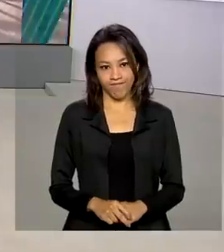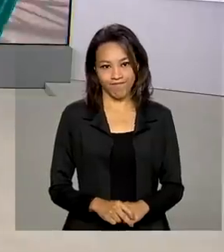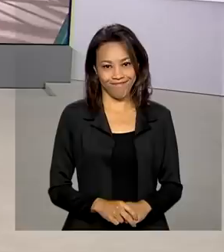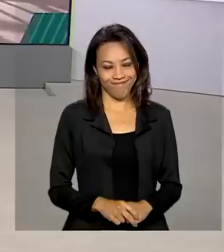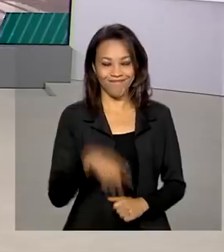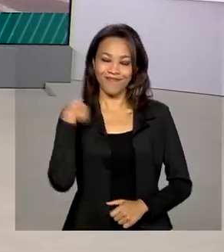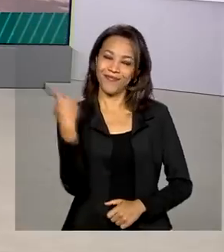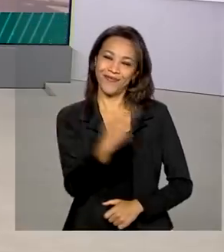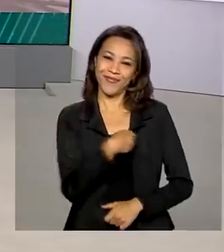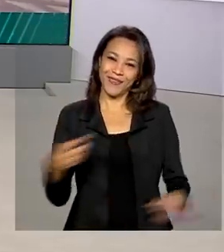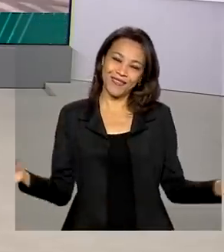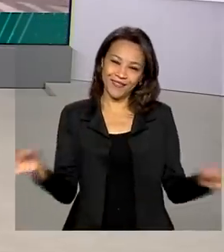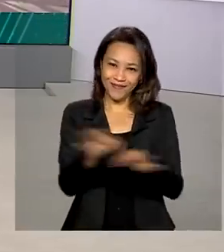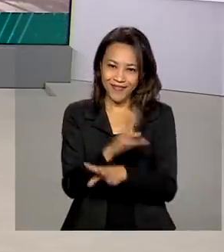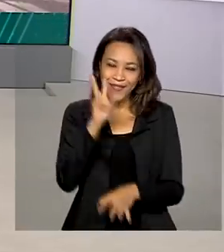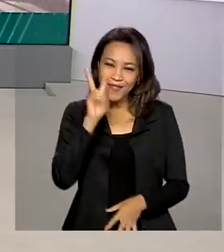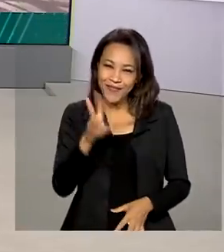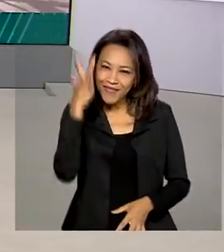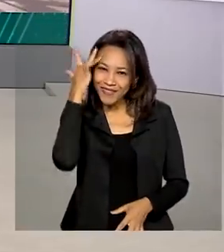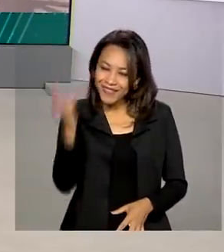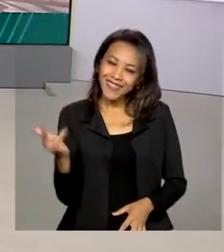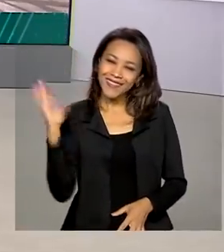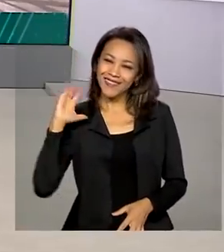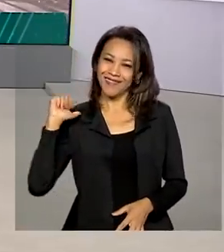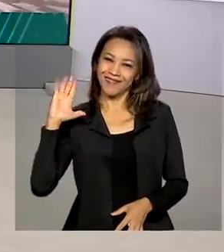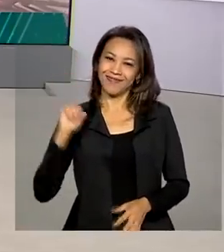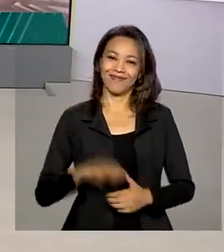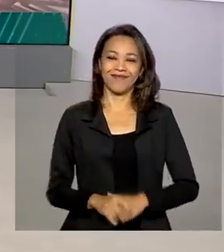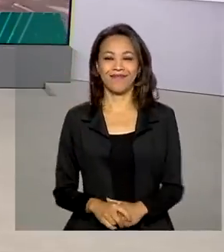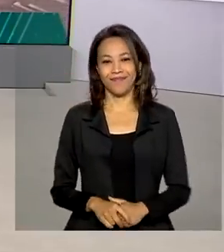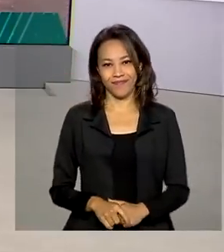O Brasil em Dia fica por aqui. Nos vemos amanhã. Até lá.